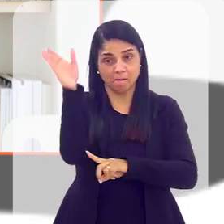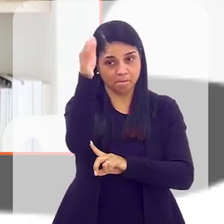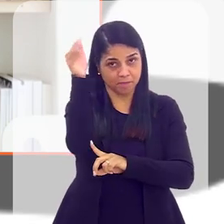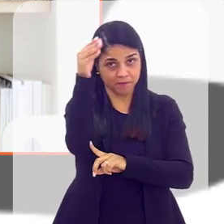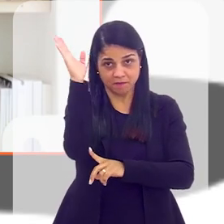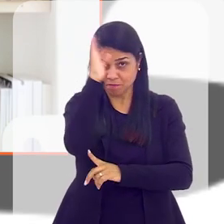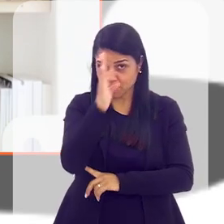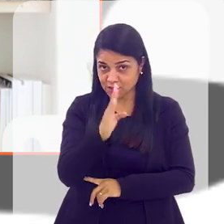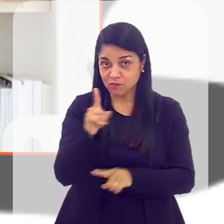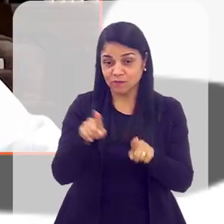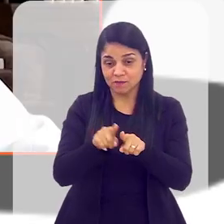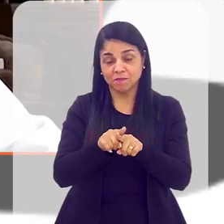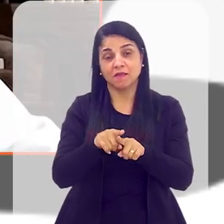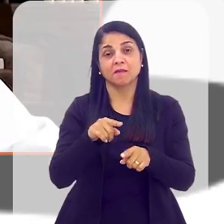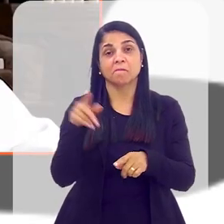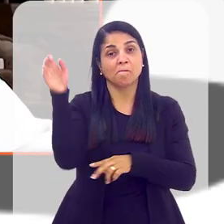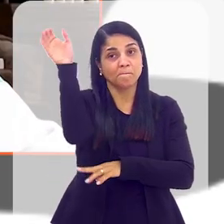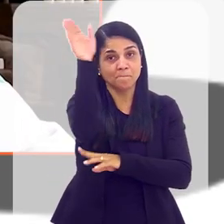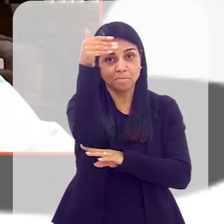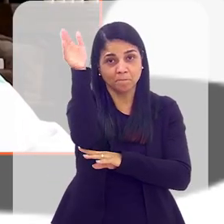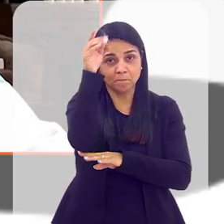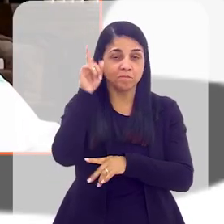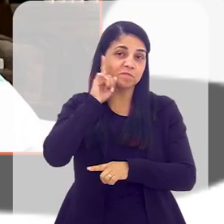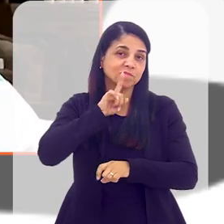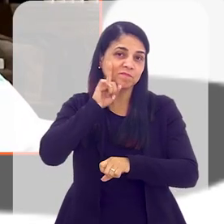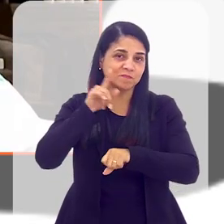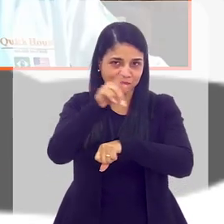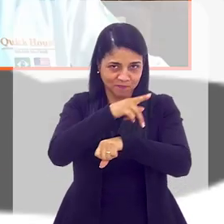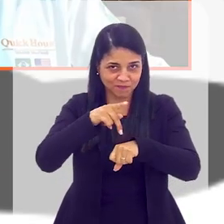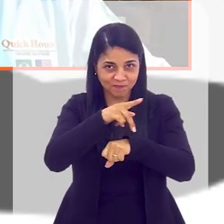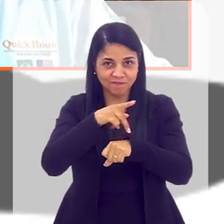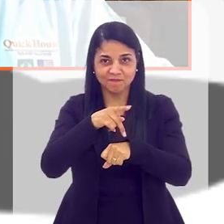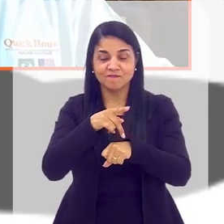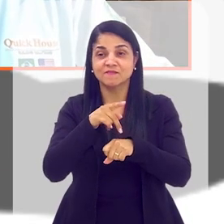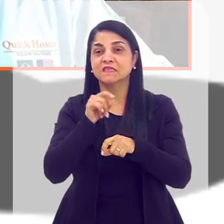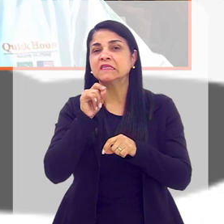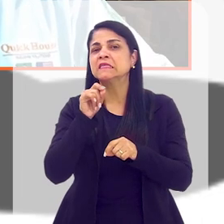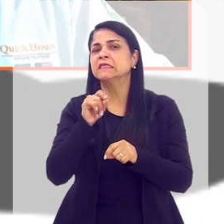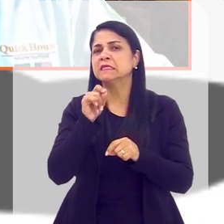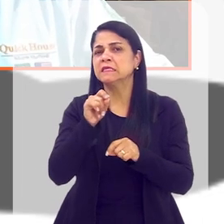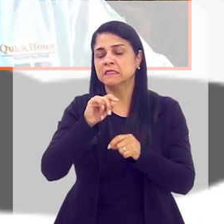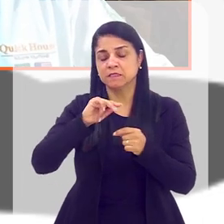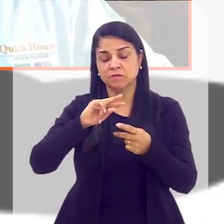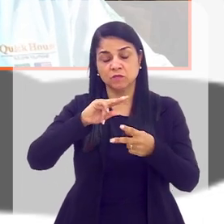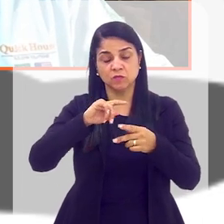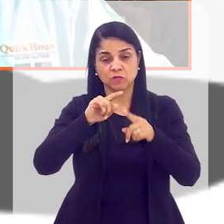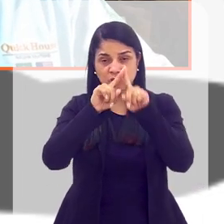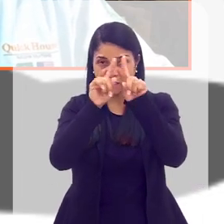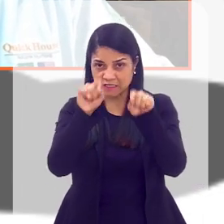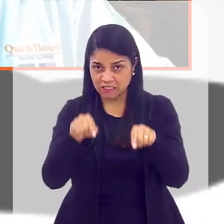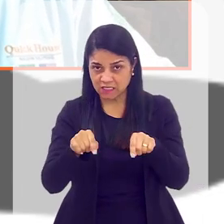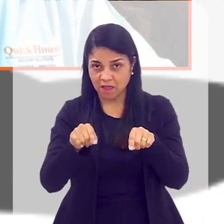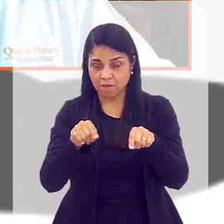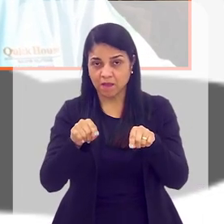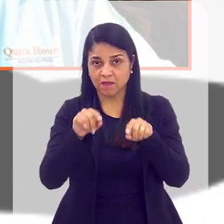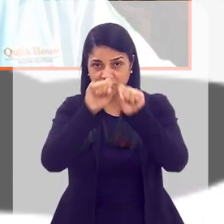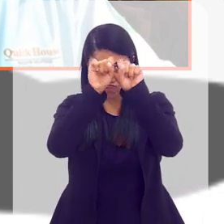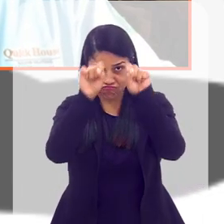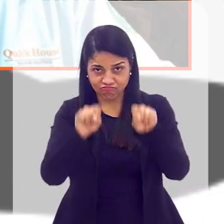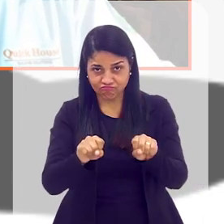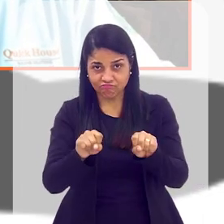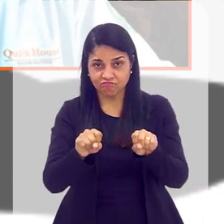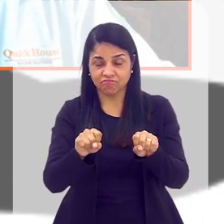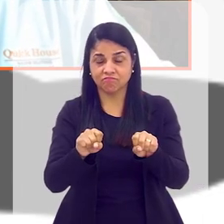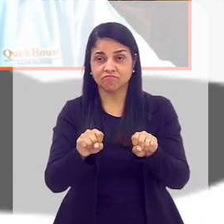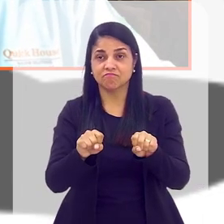brasileira, tem a dos Estados Unidos. Olha aí. Então, em que esse sistema se assemelha